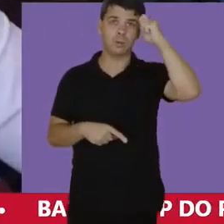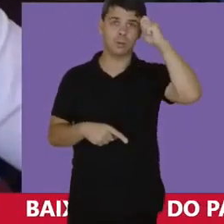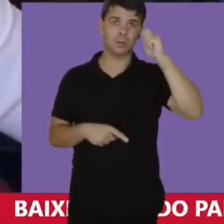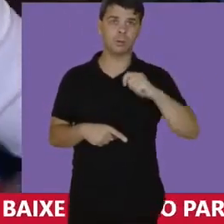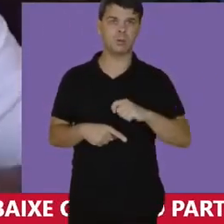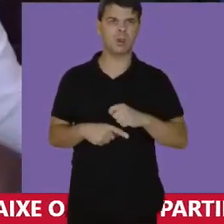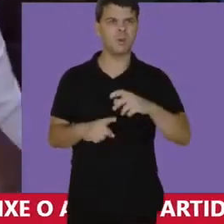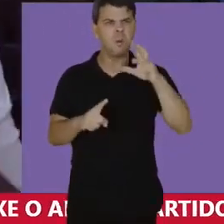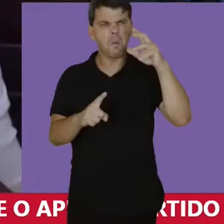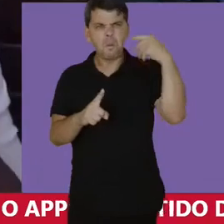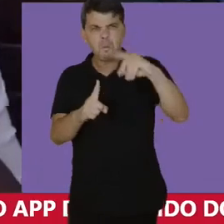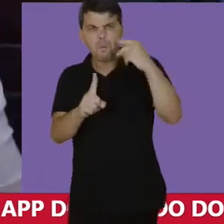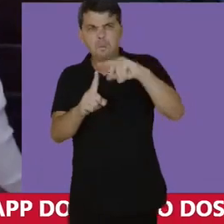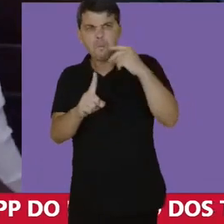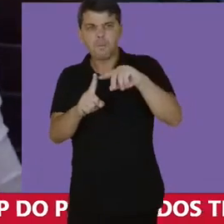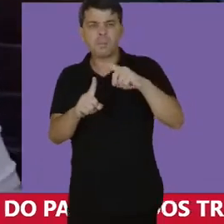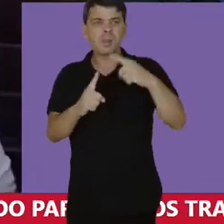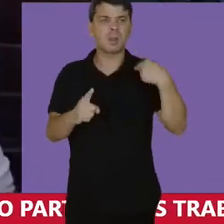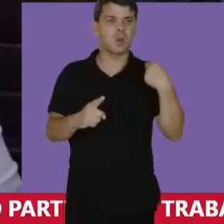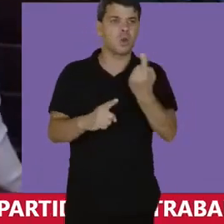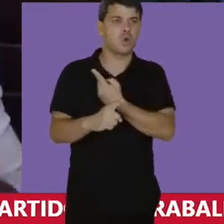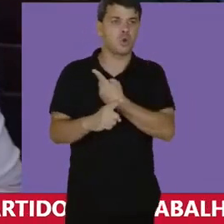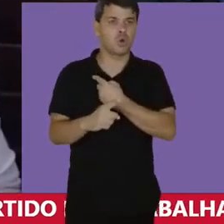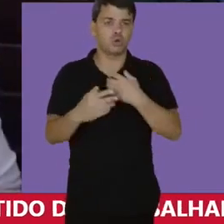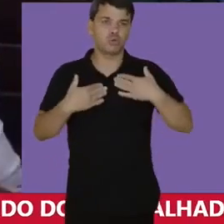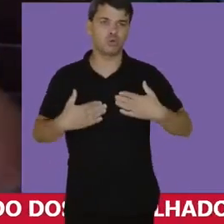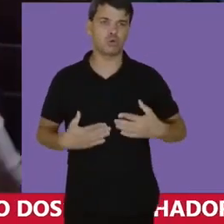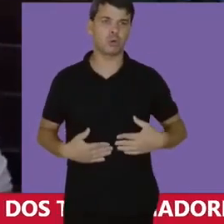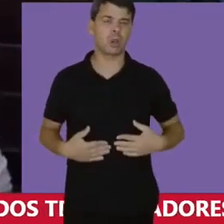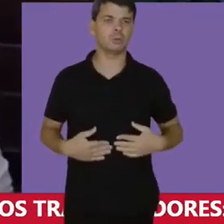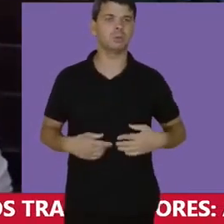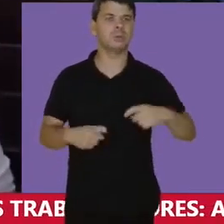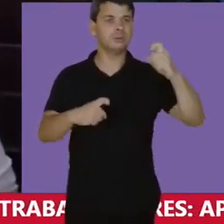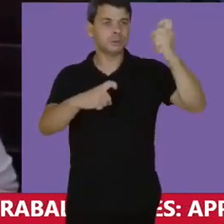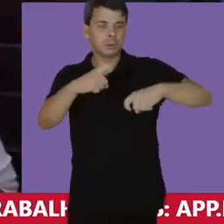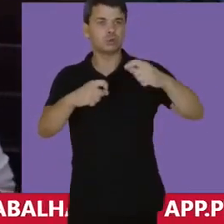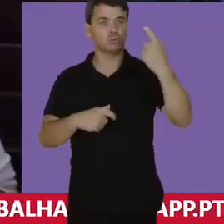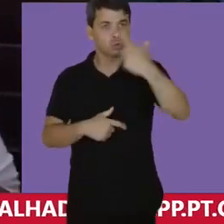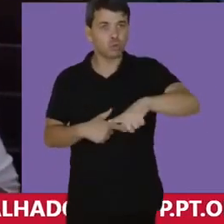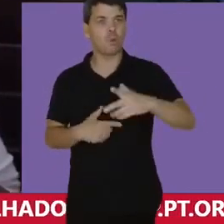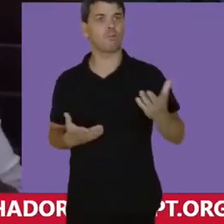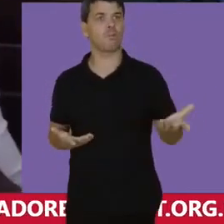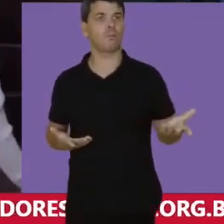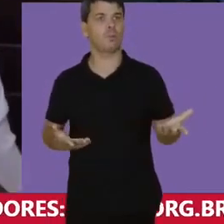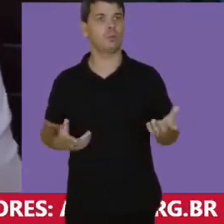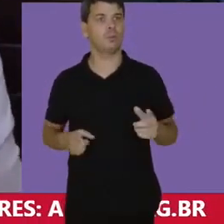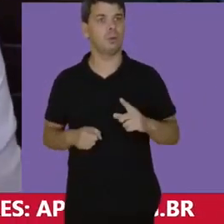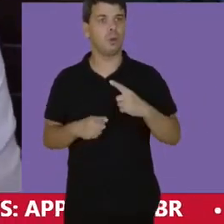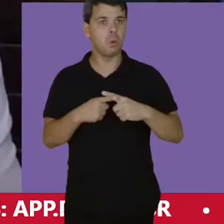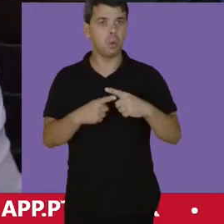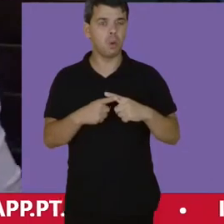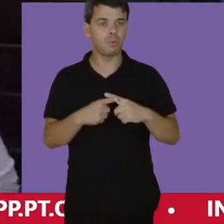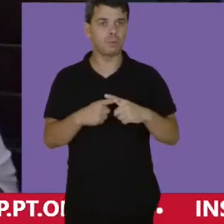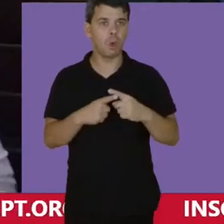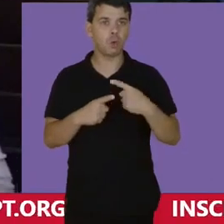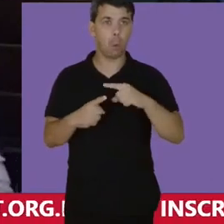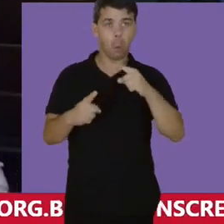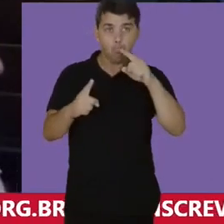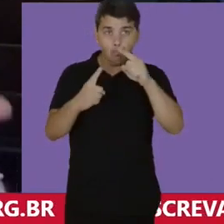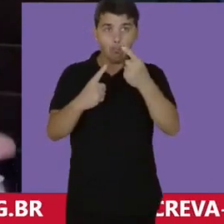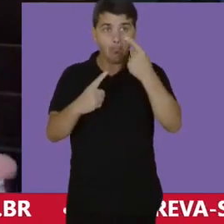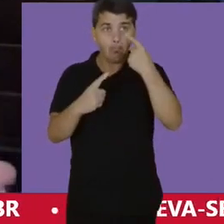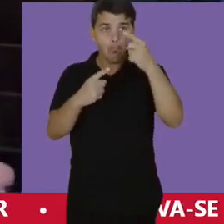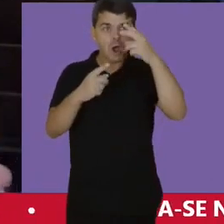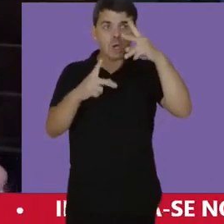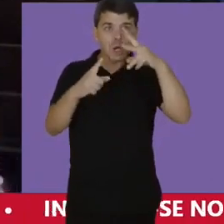punidas e tínhamos os nossos corpos violentados novamente Ou furavam os nossos olhos,